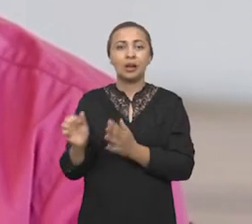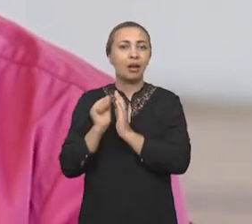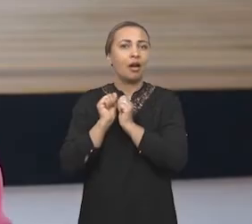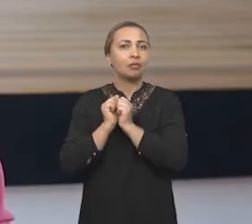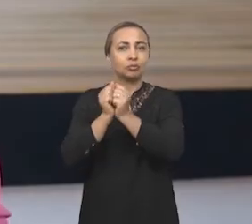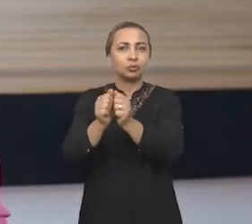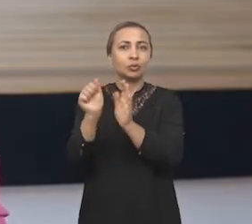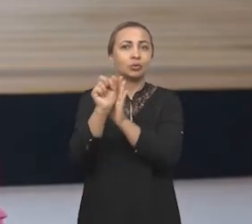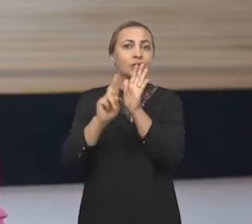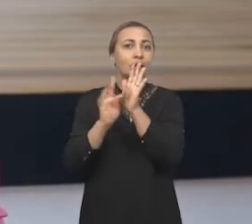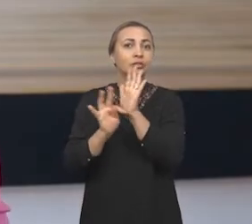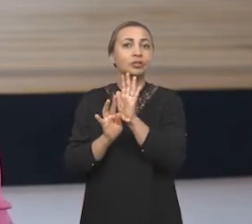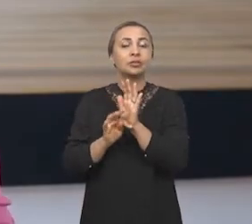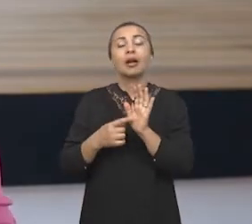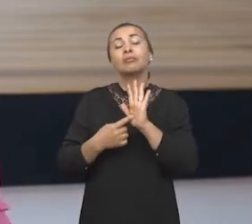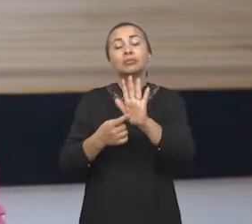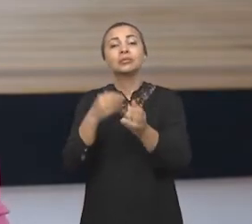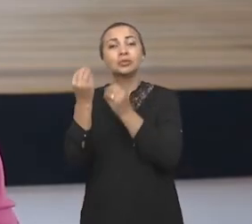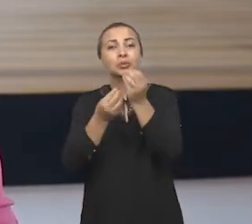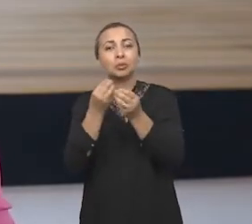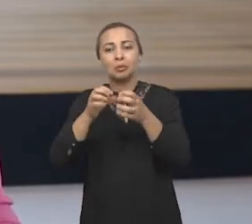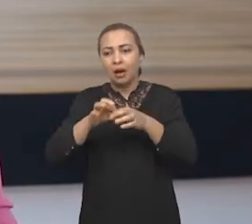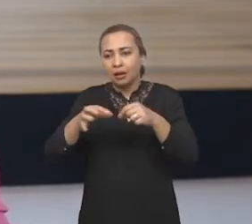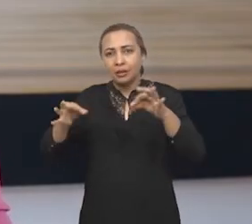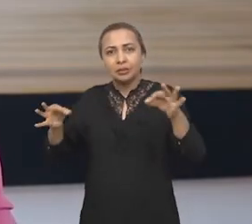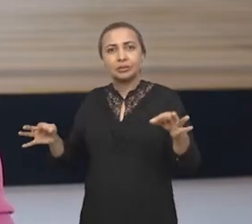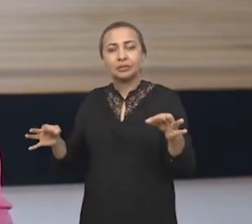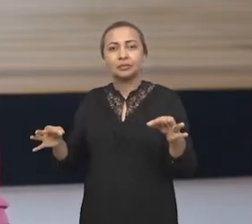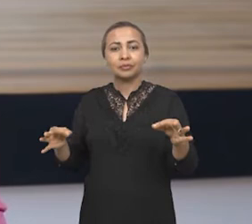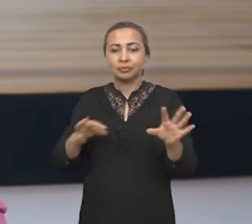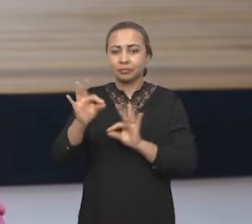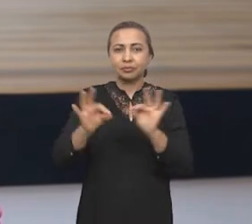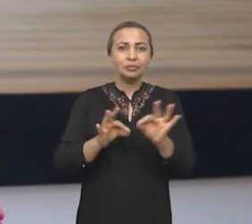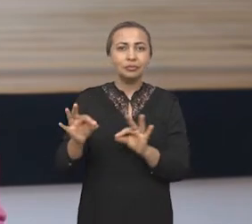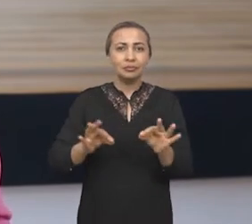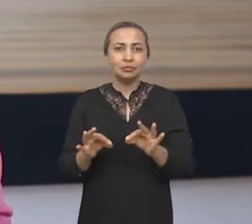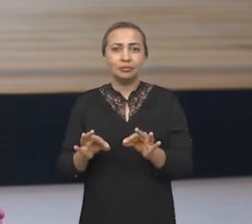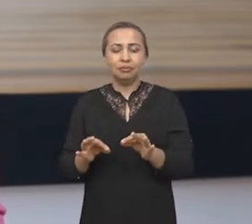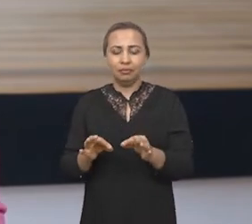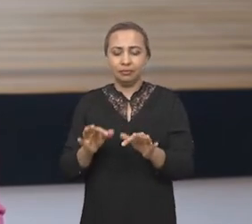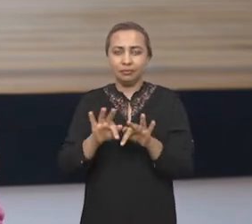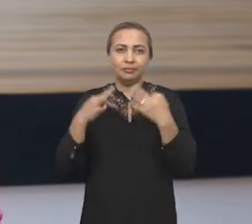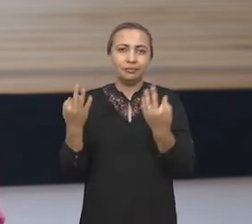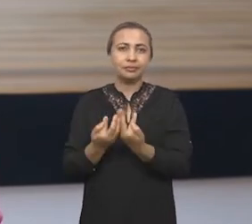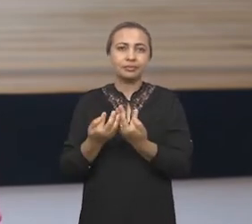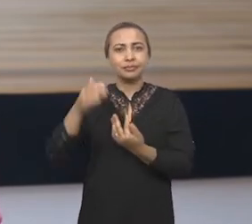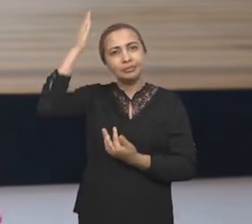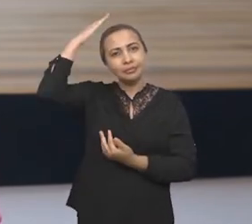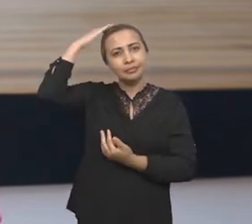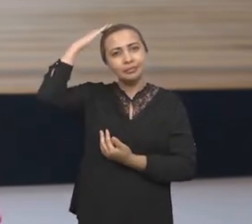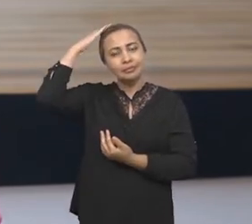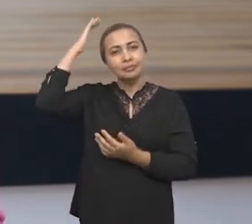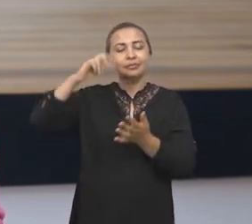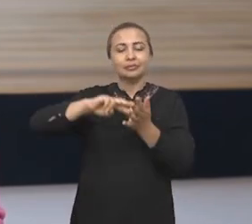artigo, é mostrar como a extensão e a organização da família escrava em Sergipe, que foi bastante